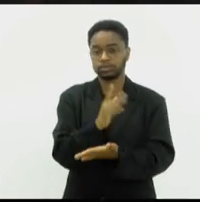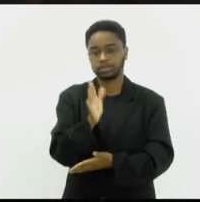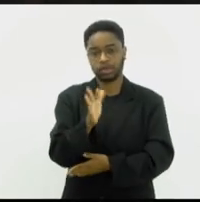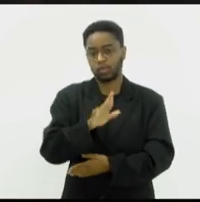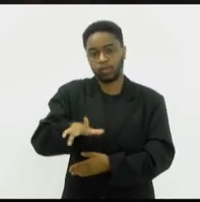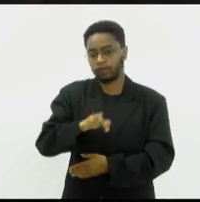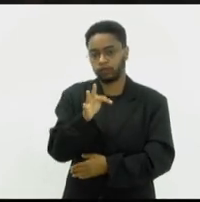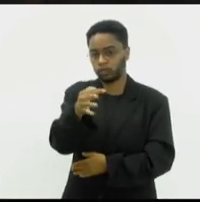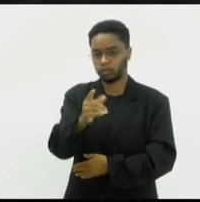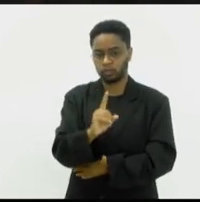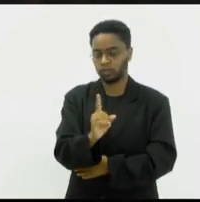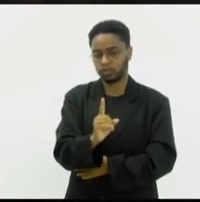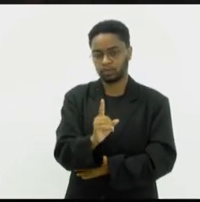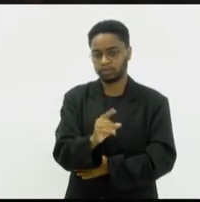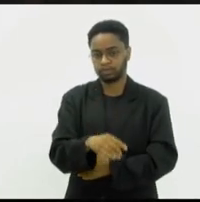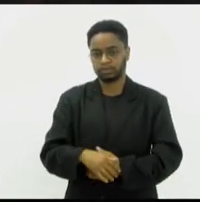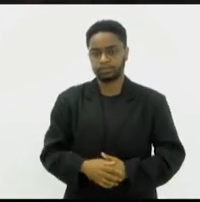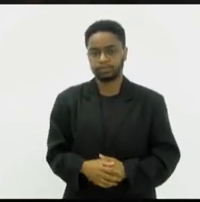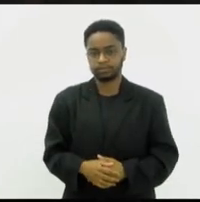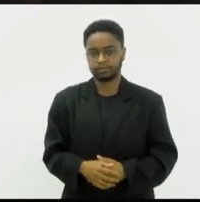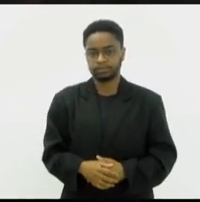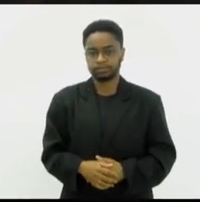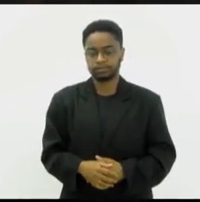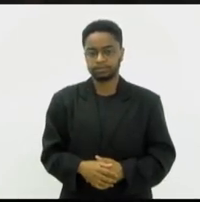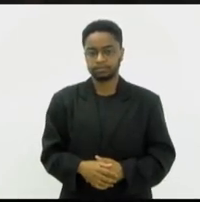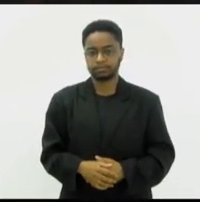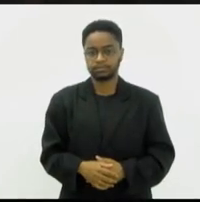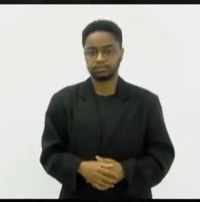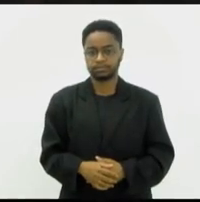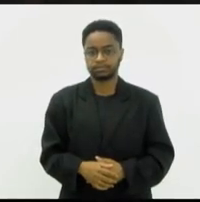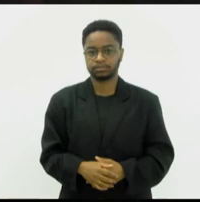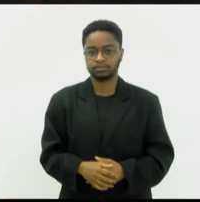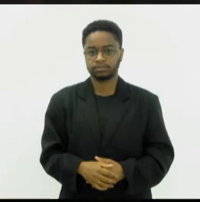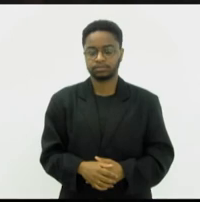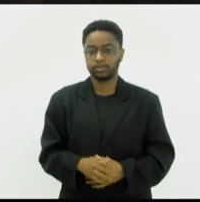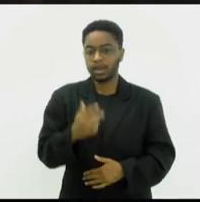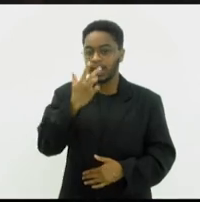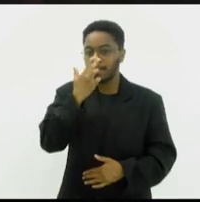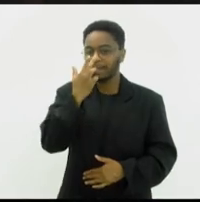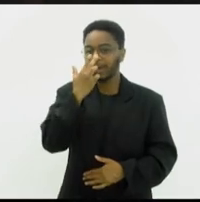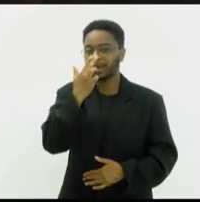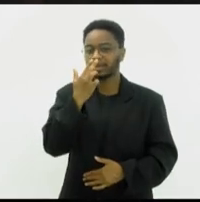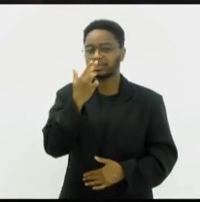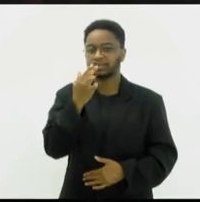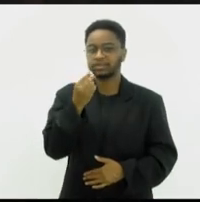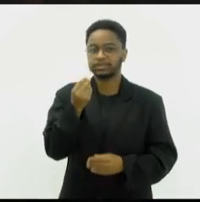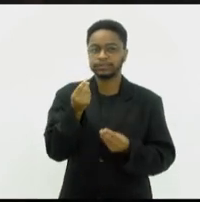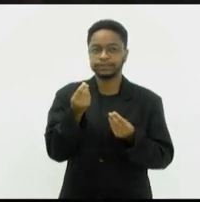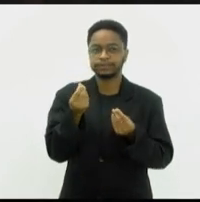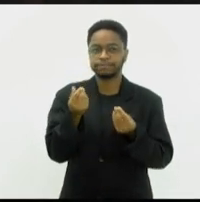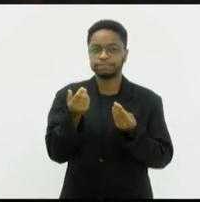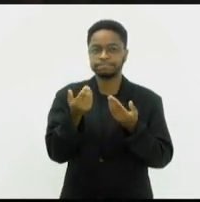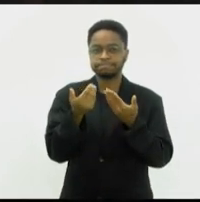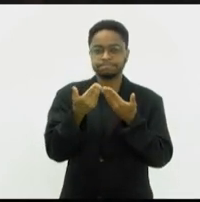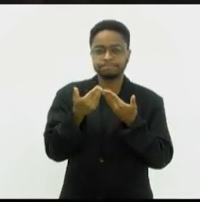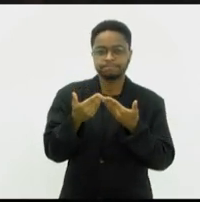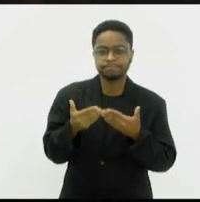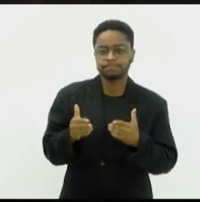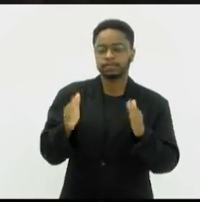futuro, é como fosse a inauguração dessa